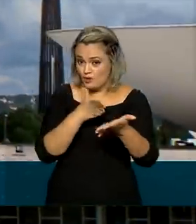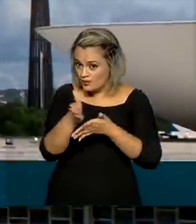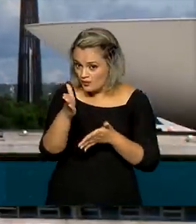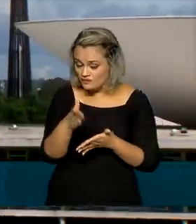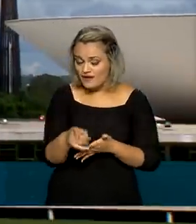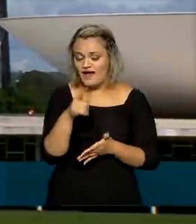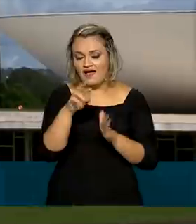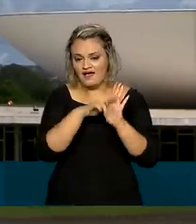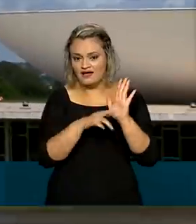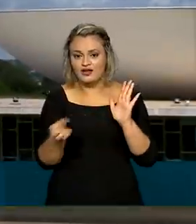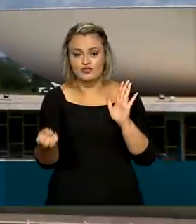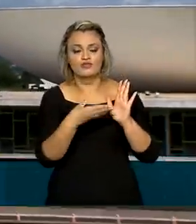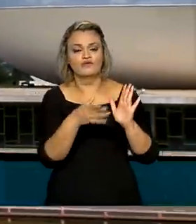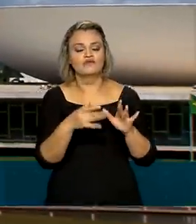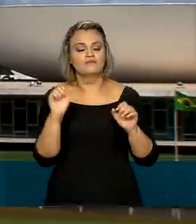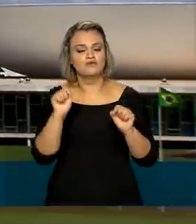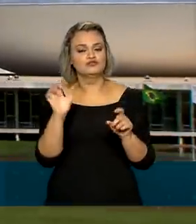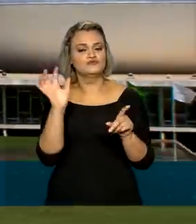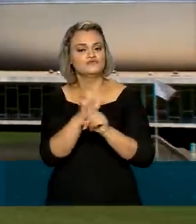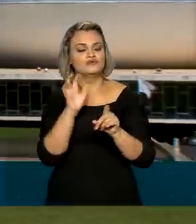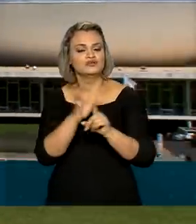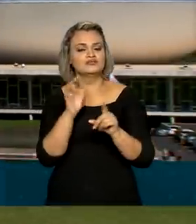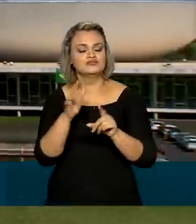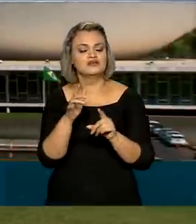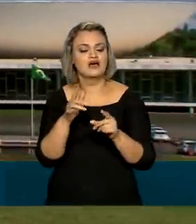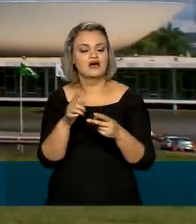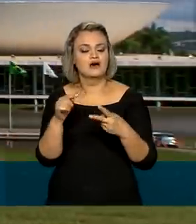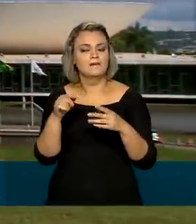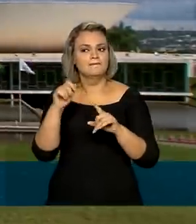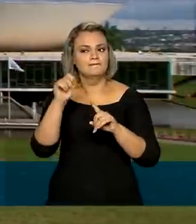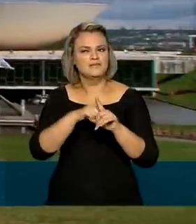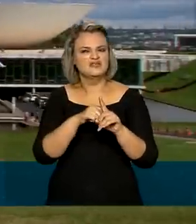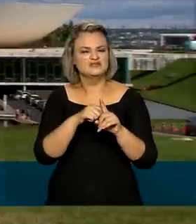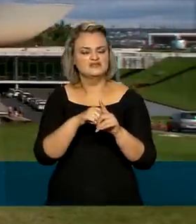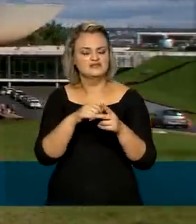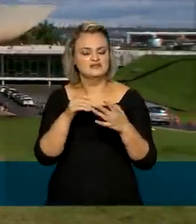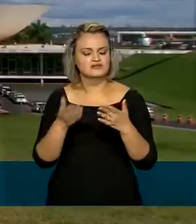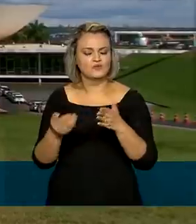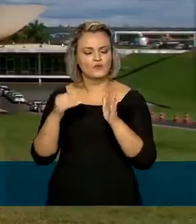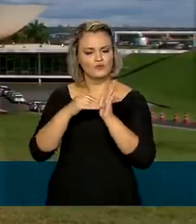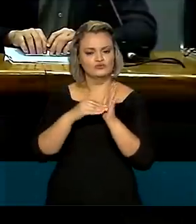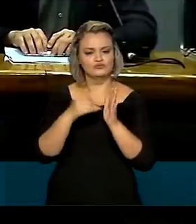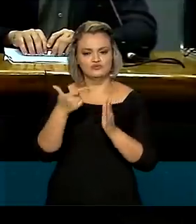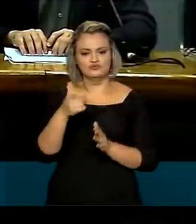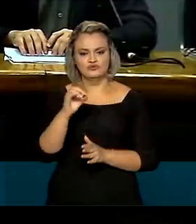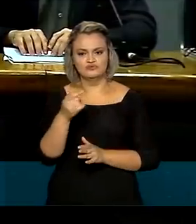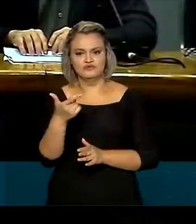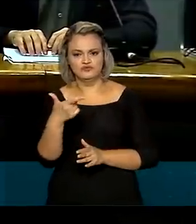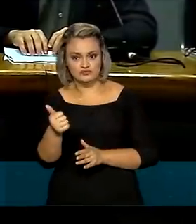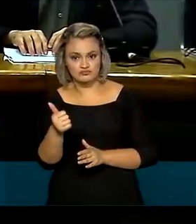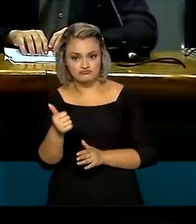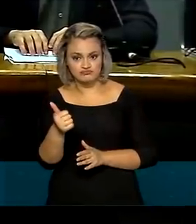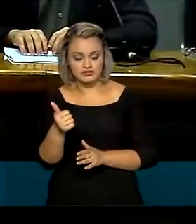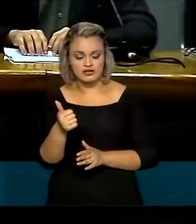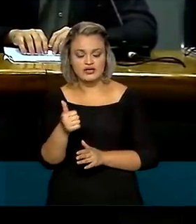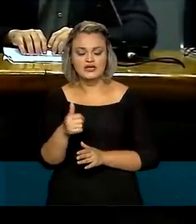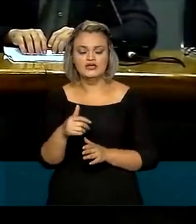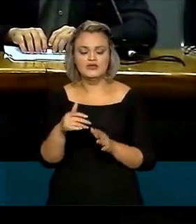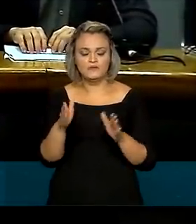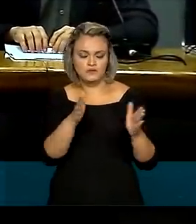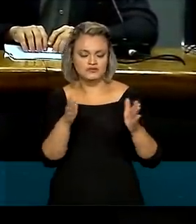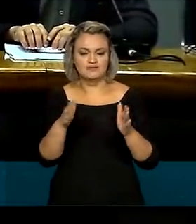nova regra também poderá impactar os dois últimos meses de 2021, com um espaço aberto de 15